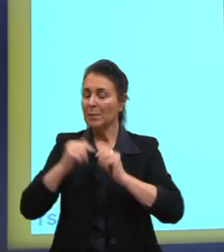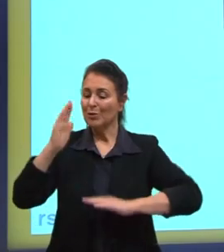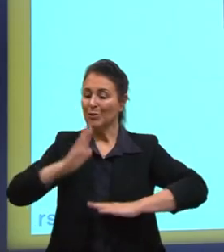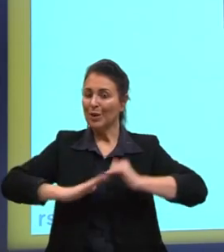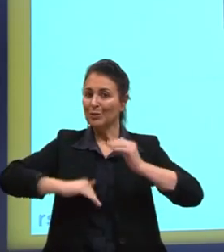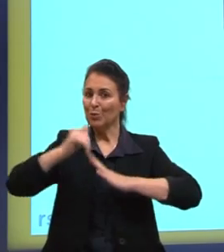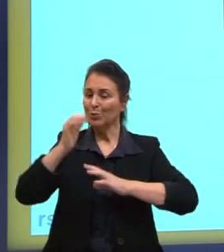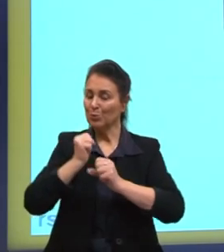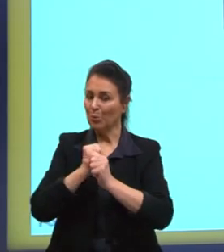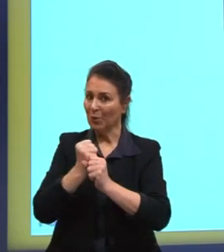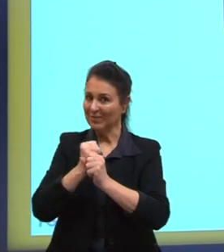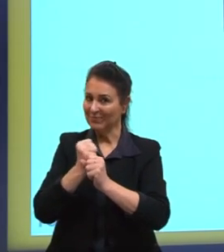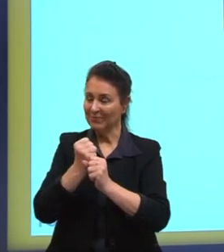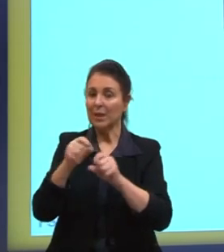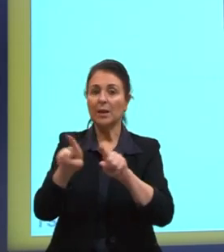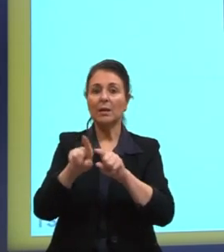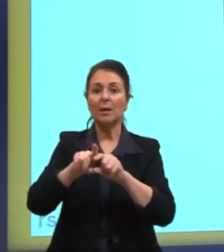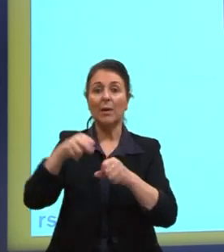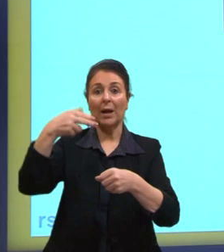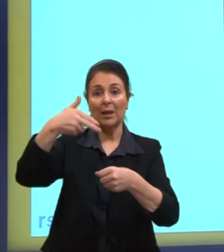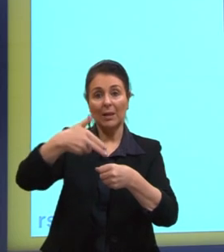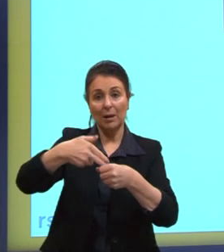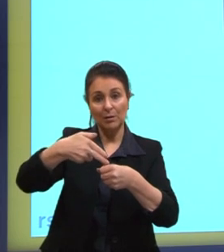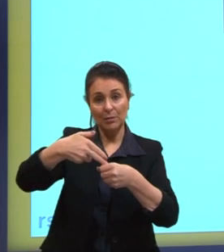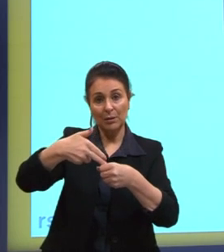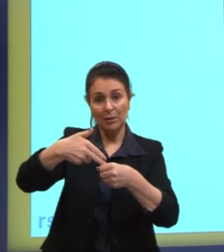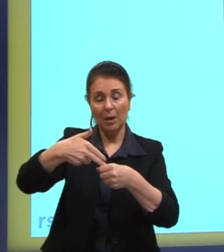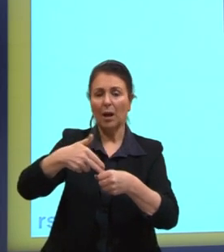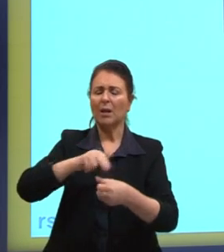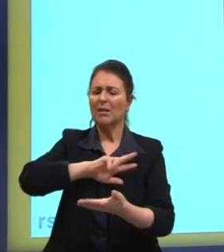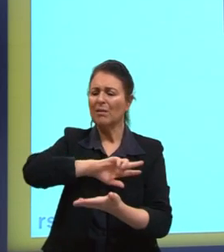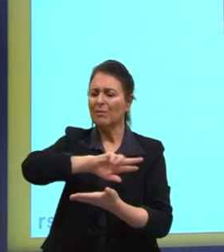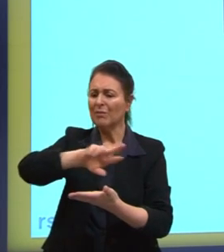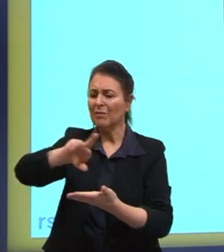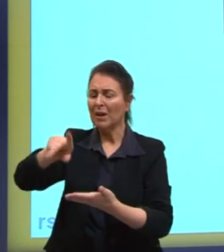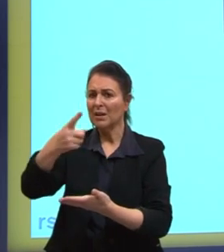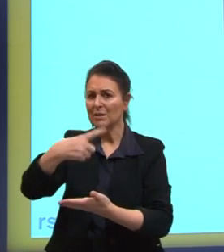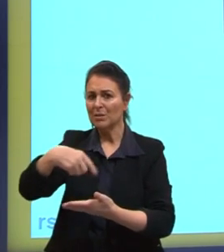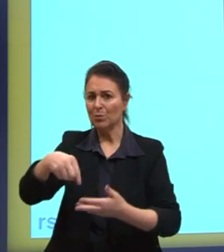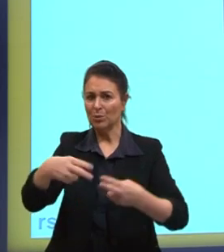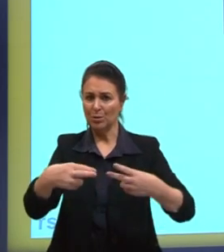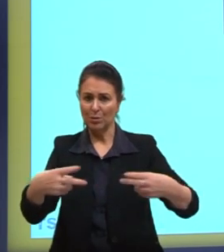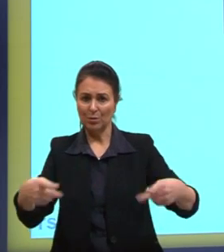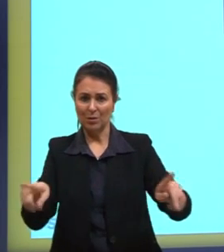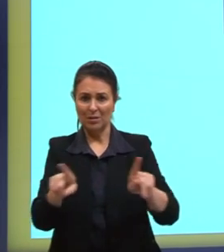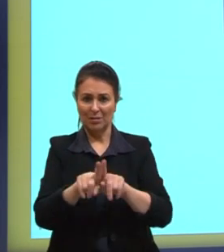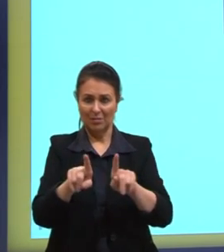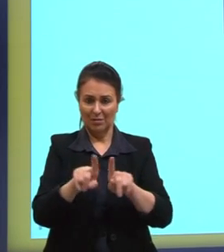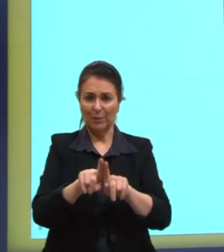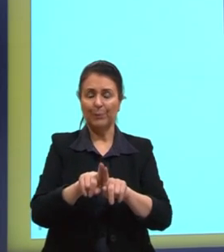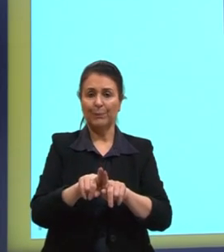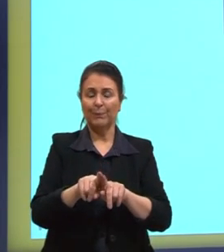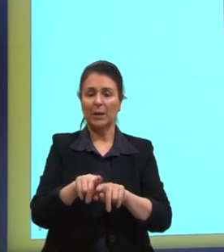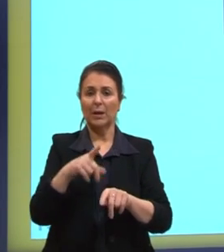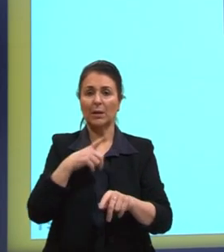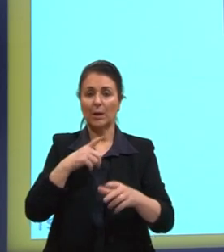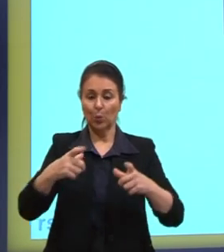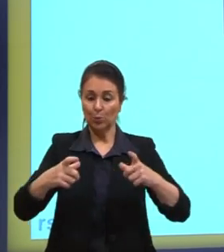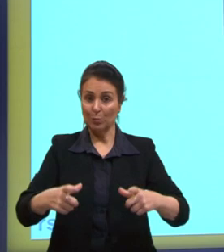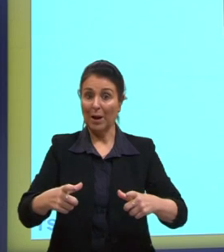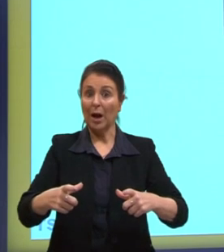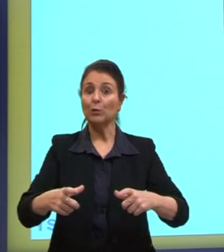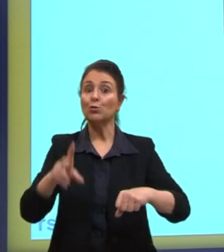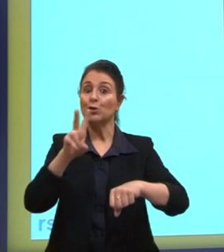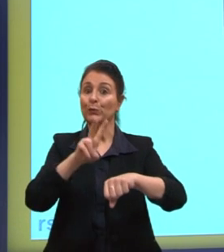eu trouxe da gasolina. Mas, claro, várias outras coisas, como eu falei, a questão dos nossos pratos de